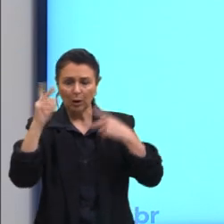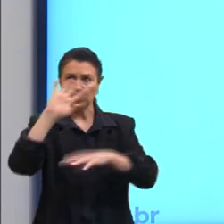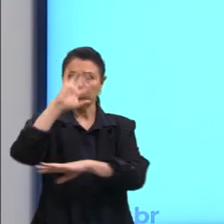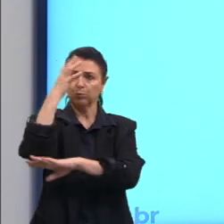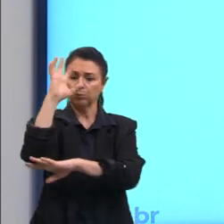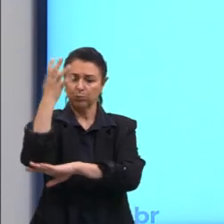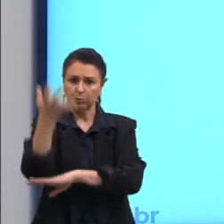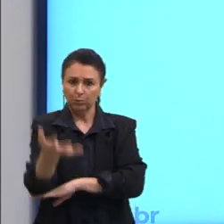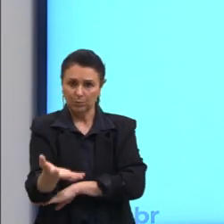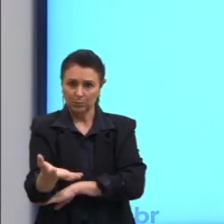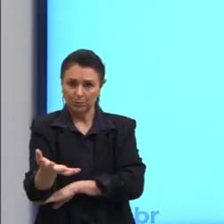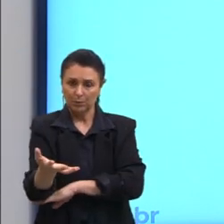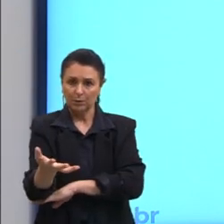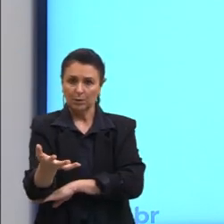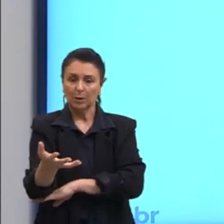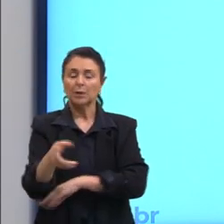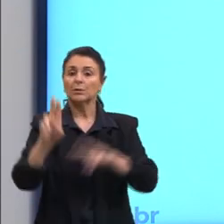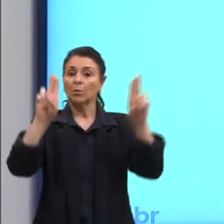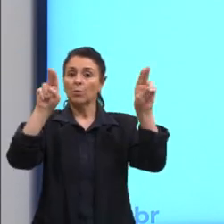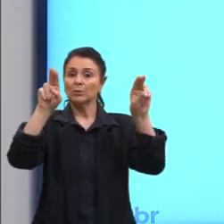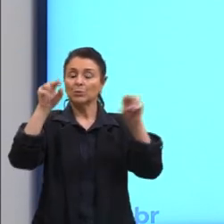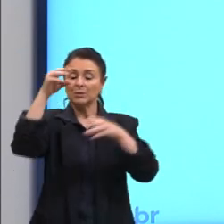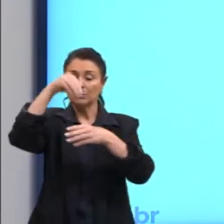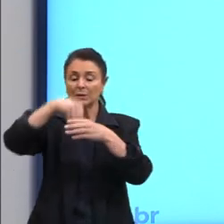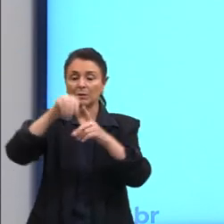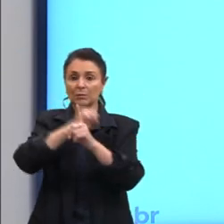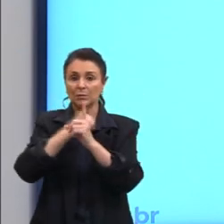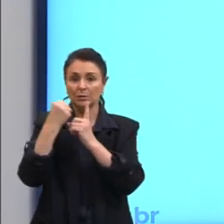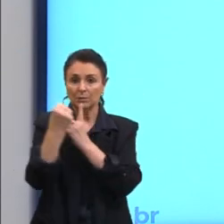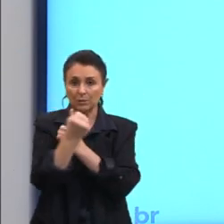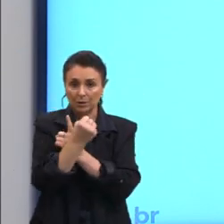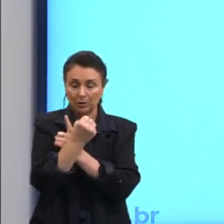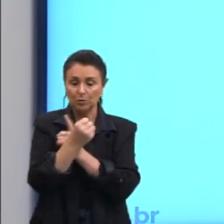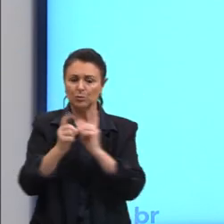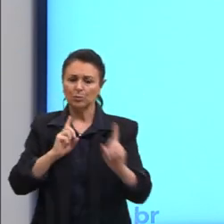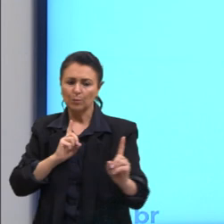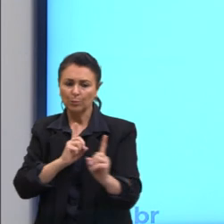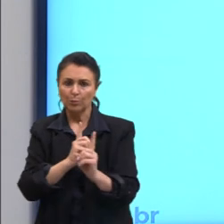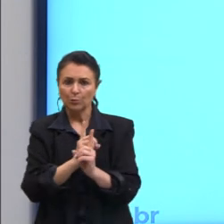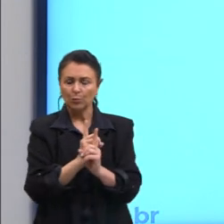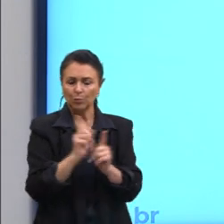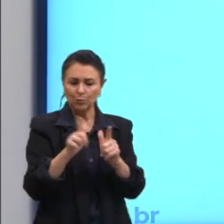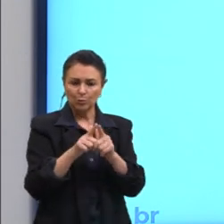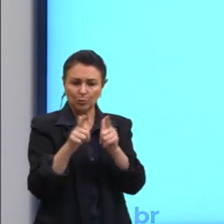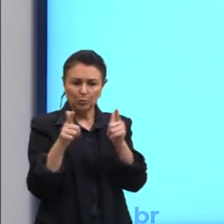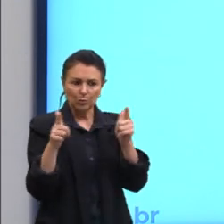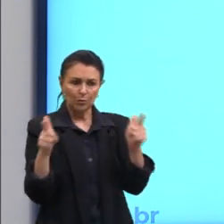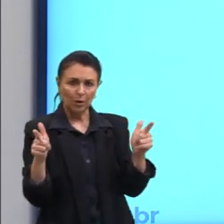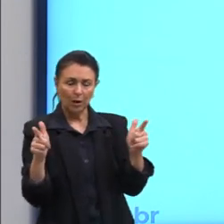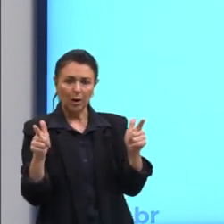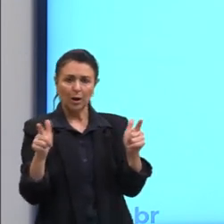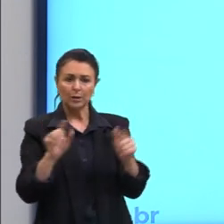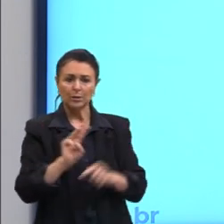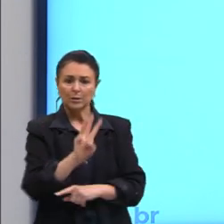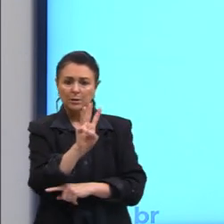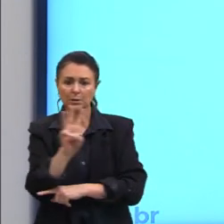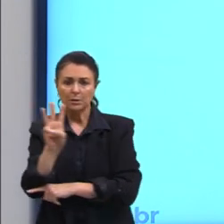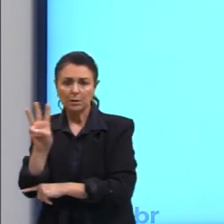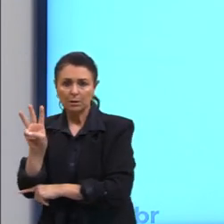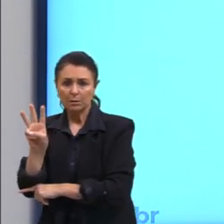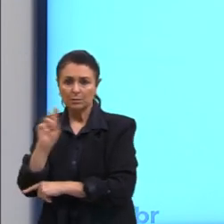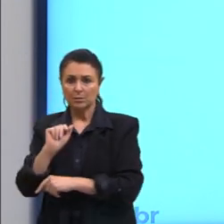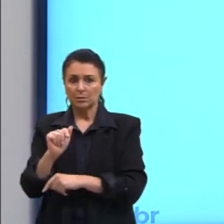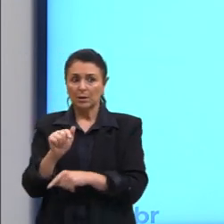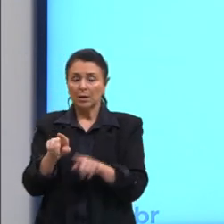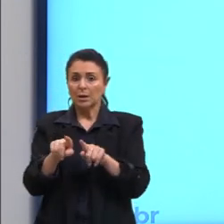Geralmente aborda assuntos sociais, e ela pode ser encontrada em jornais, em sites, apesar